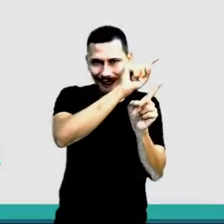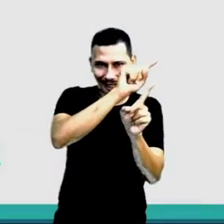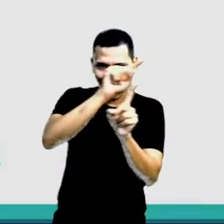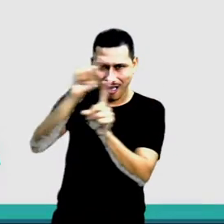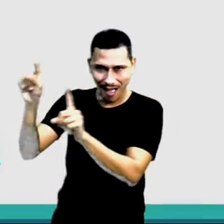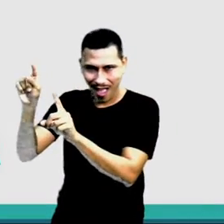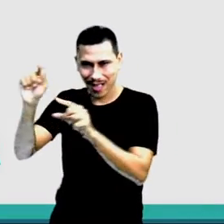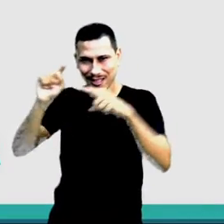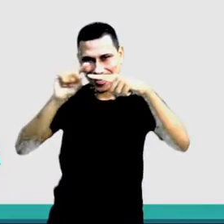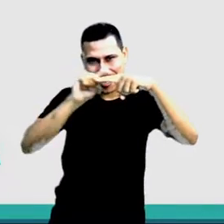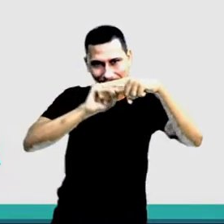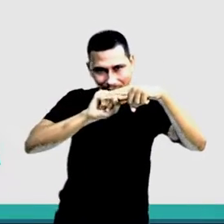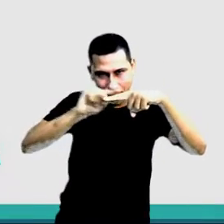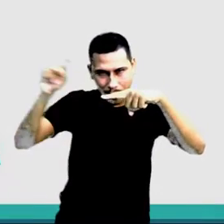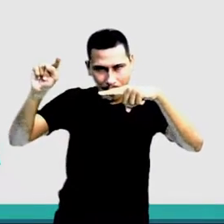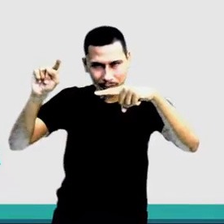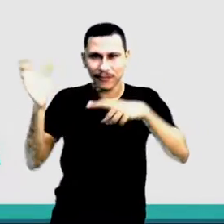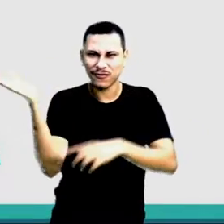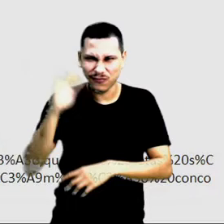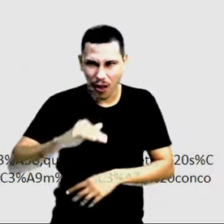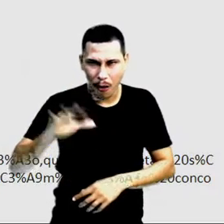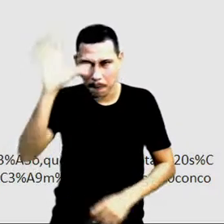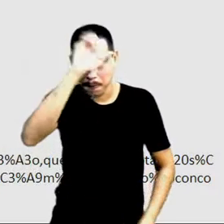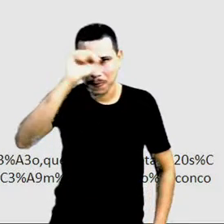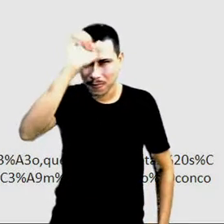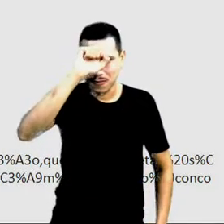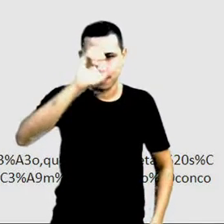retas concorrentes, tá certo? Vamos lá?